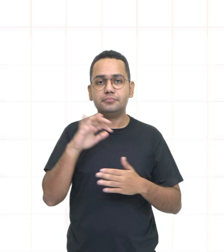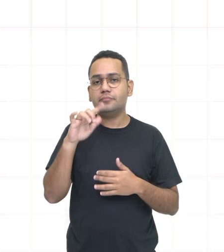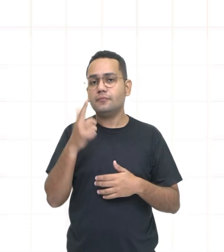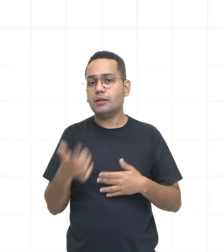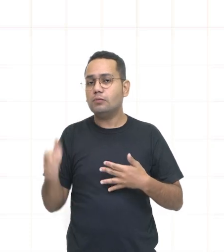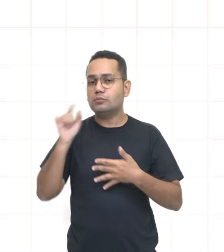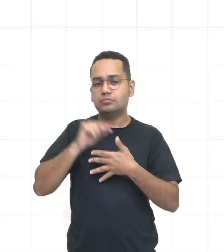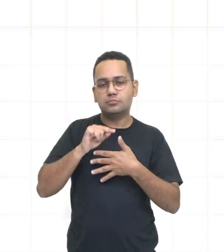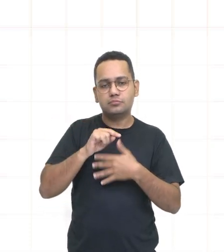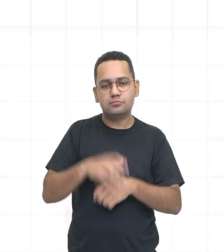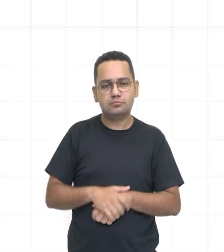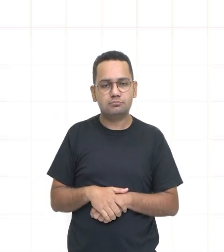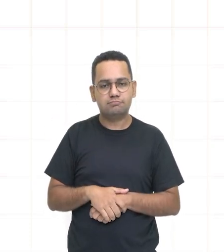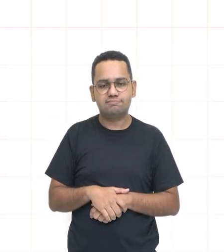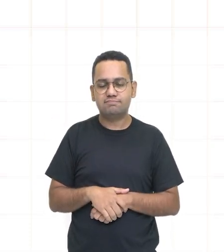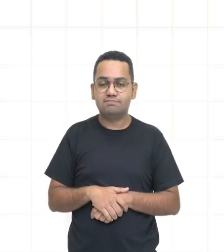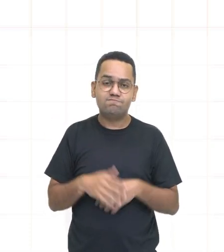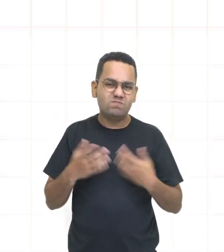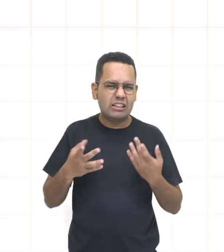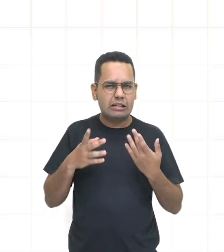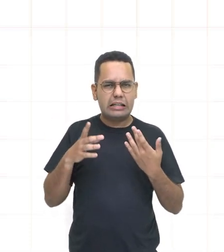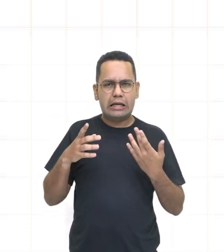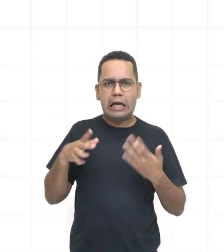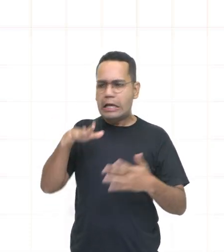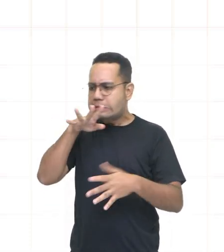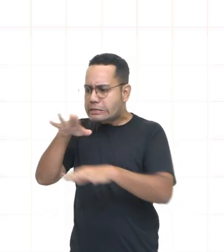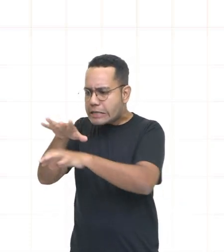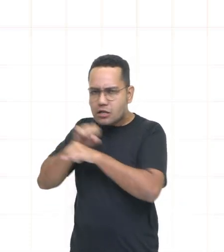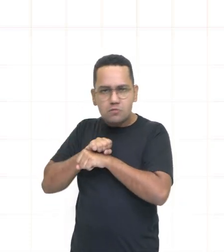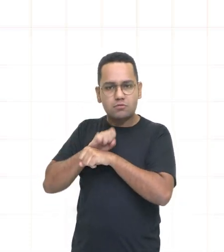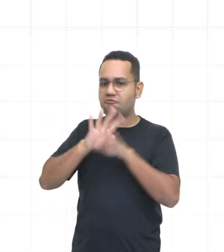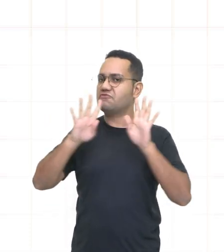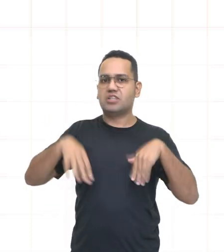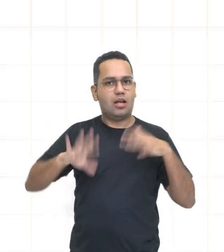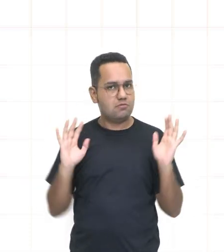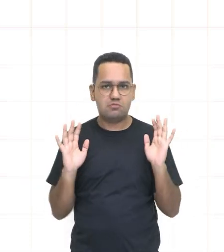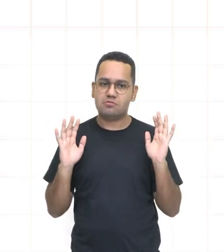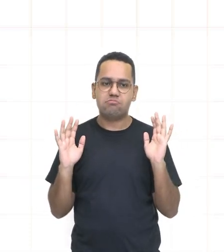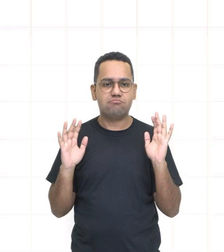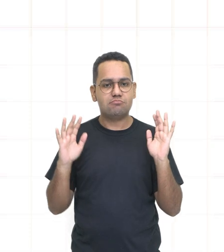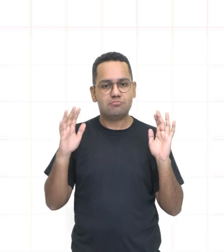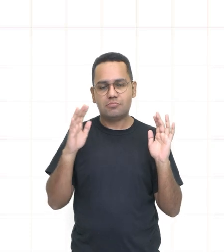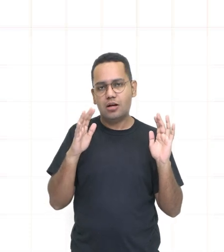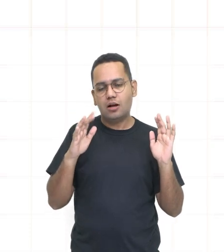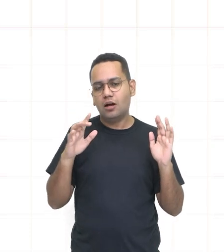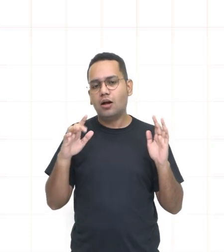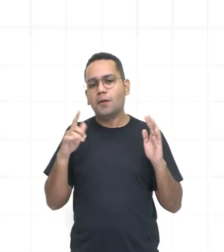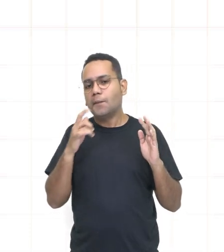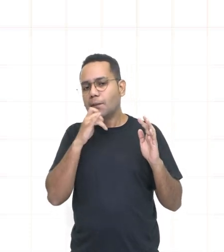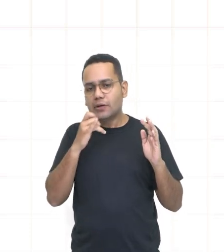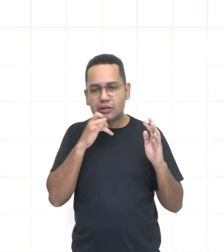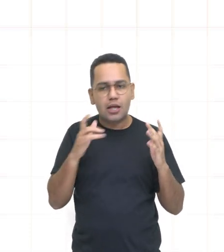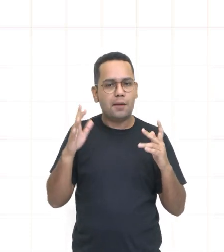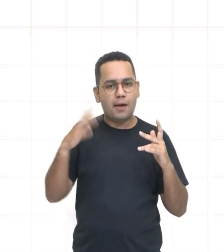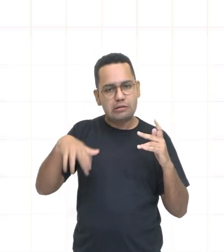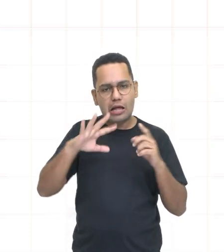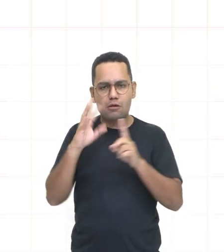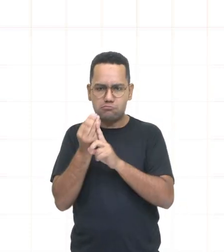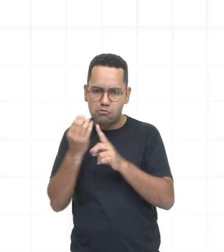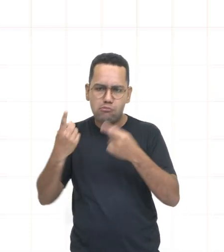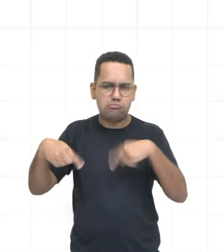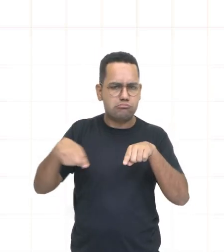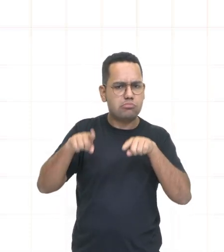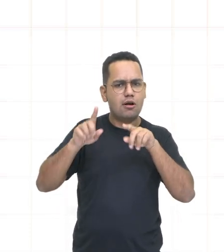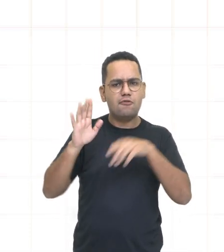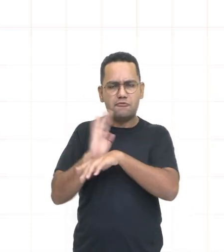Colocou fim a censura aos meios de comunicação obras de arte música filmes teatros etc. Vamos adiante vamos